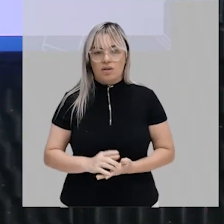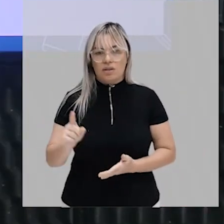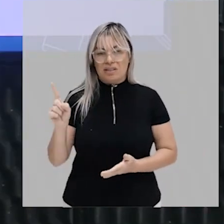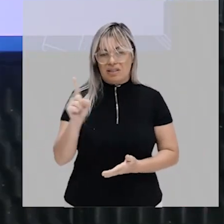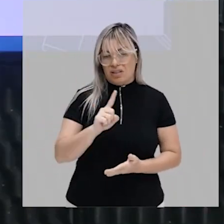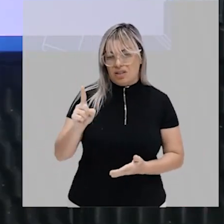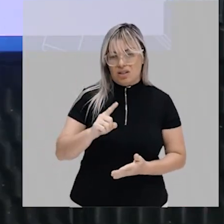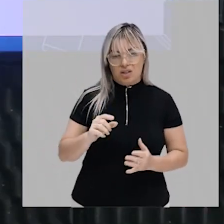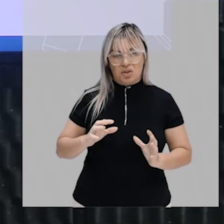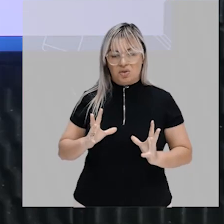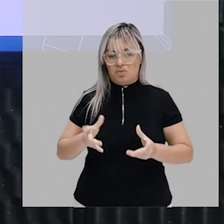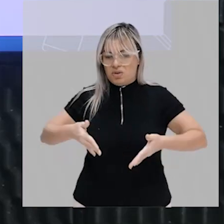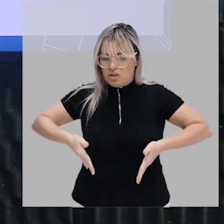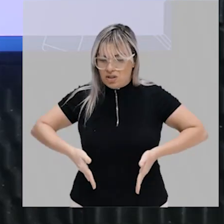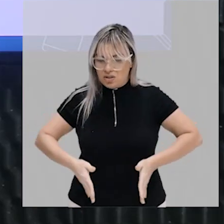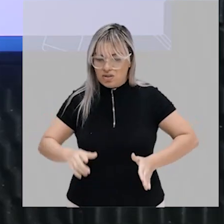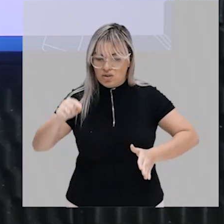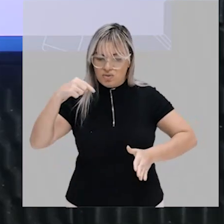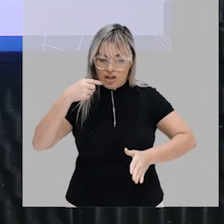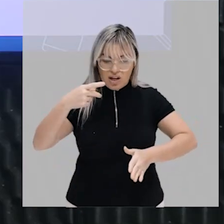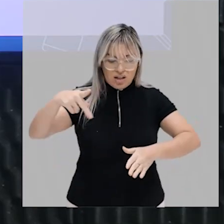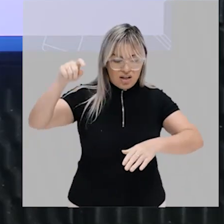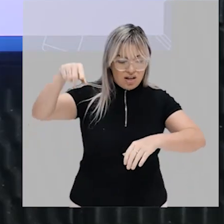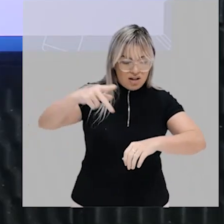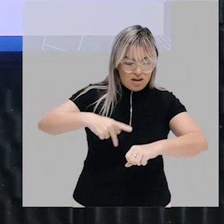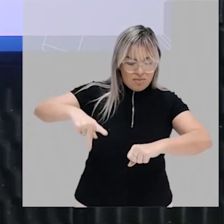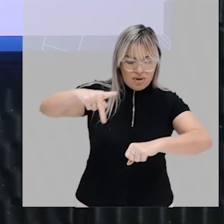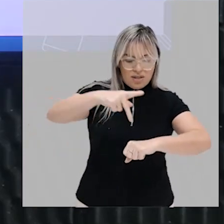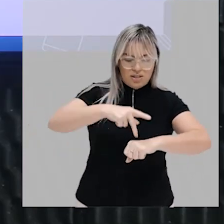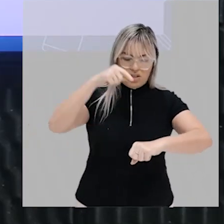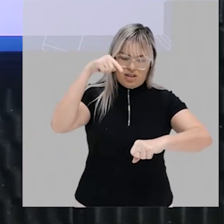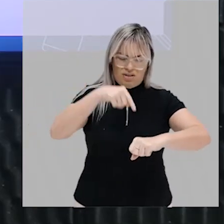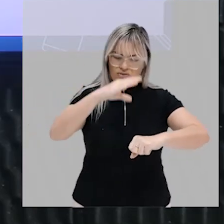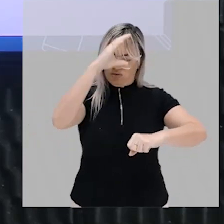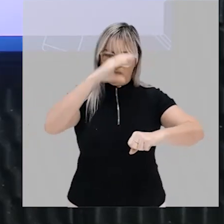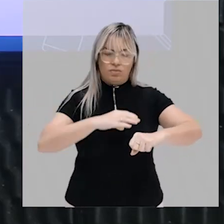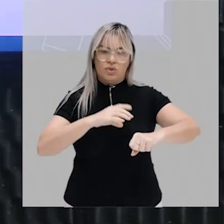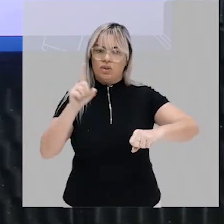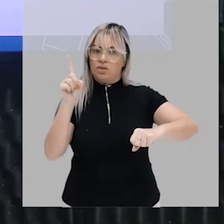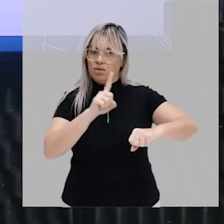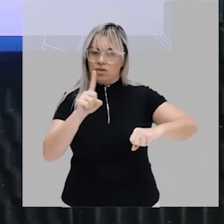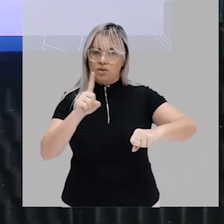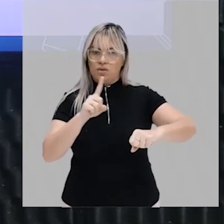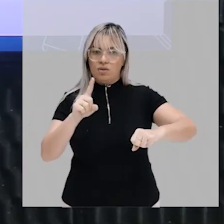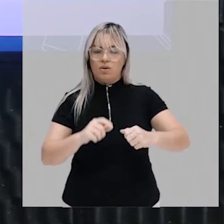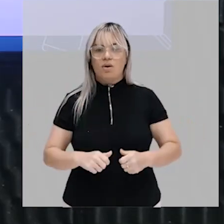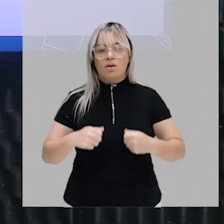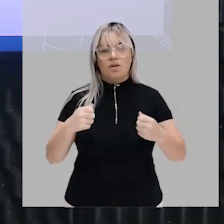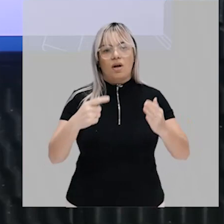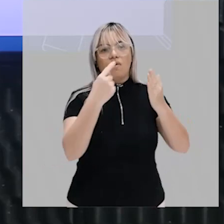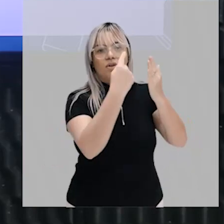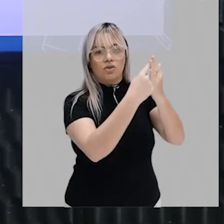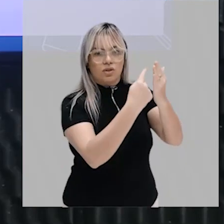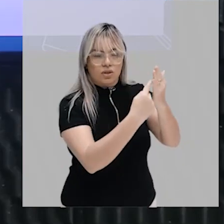país certo então existe uma diferença entre o que é população e o que são cidadãos só pra você